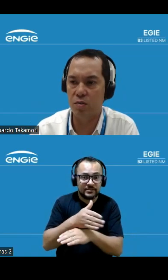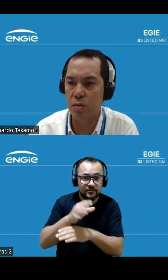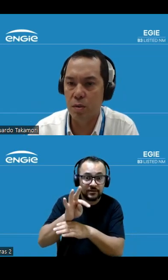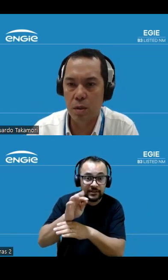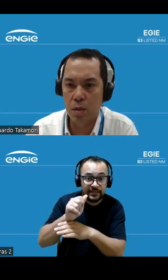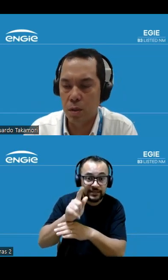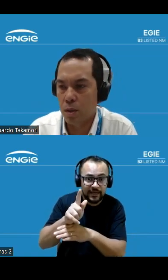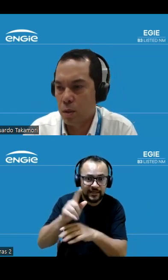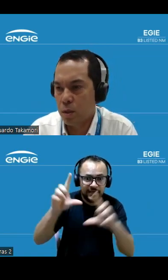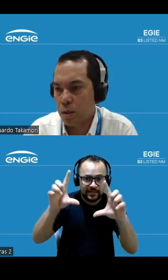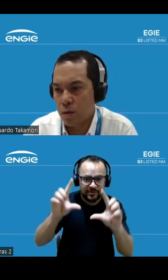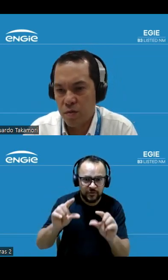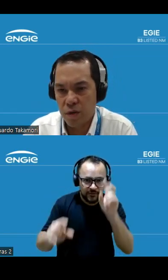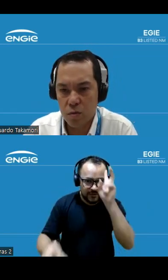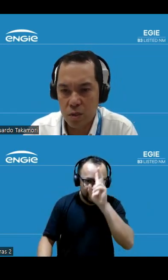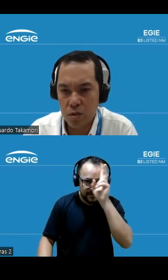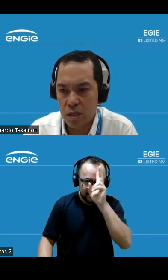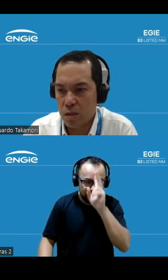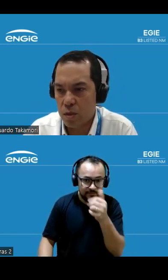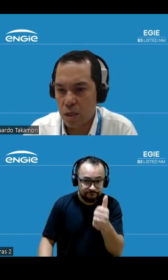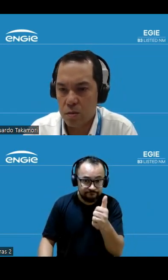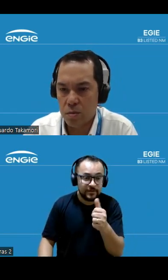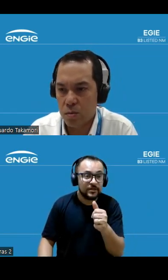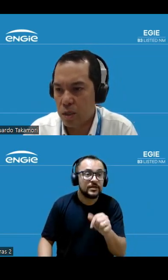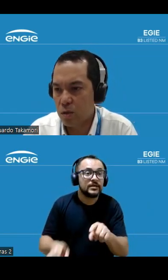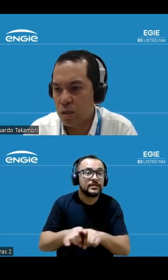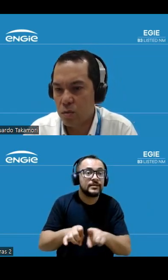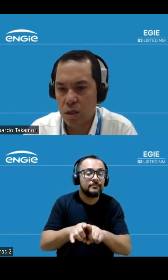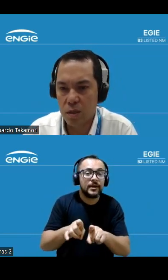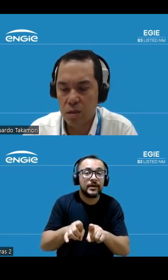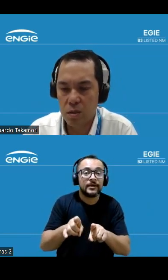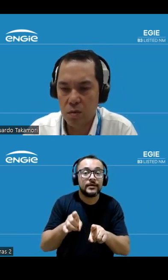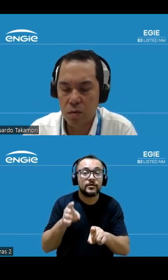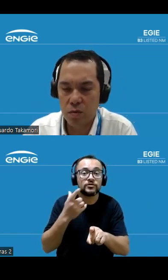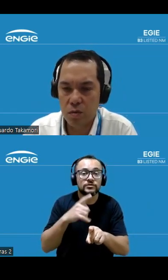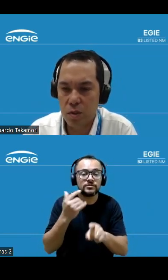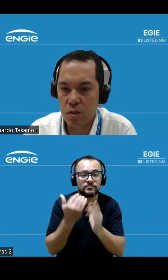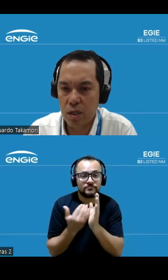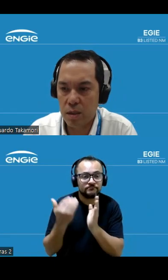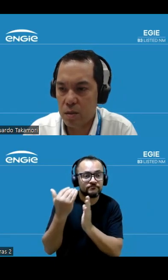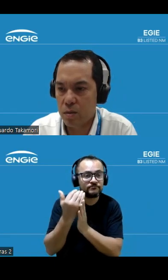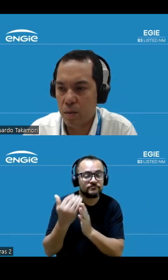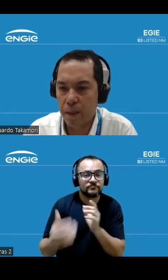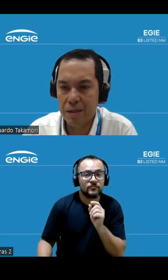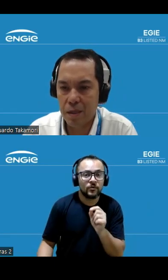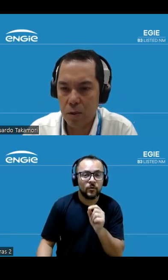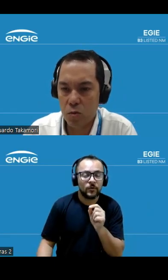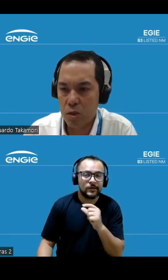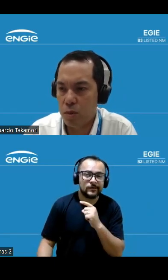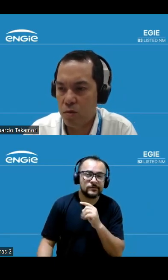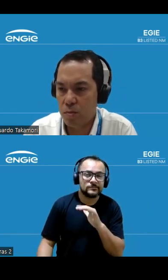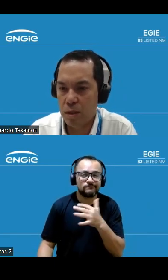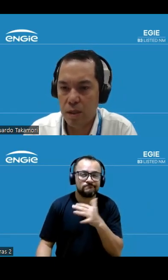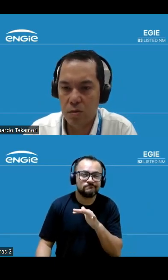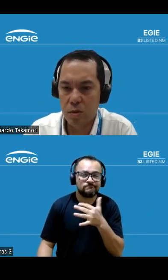ativo faz com que a gente tenha assaltado ressaltado aqui faz com a gente tenha andado basicamente